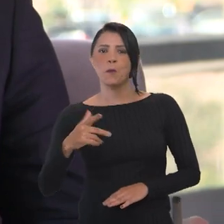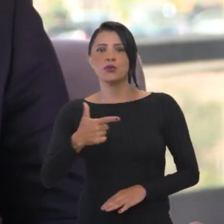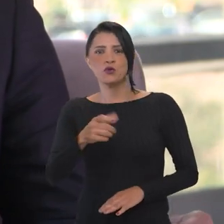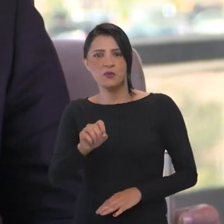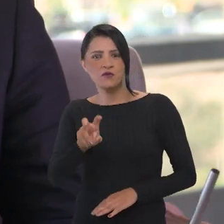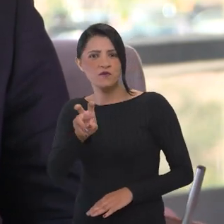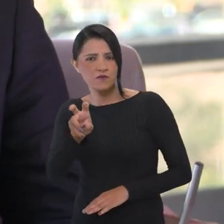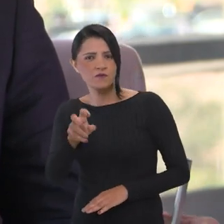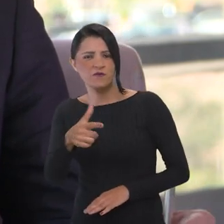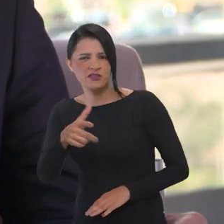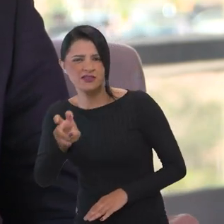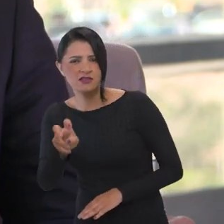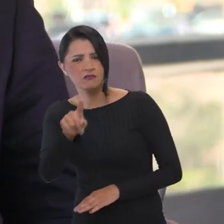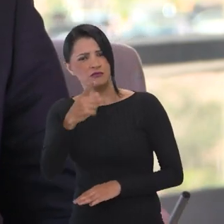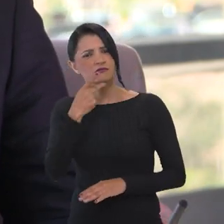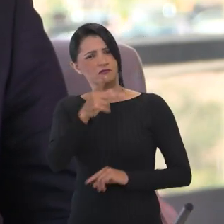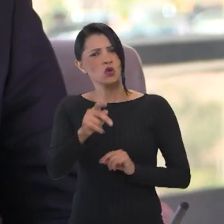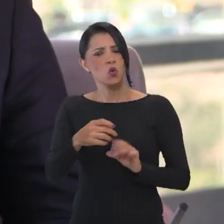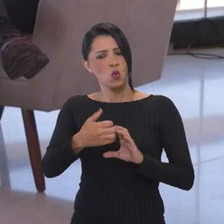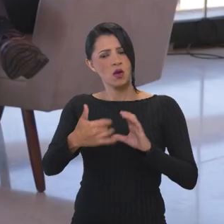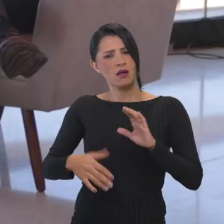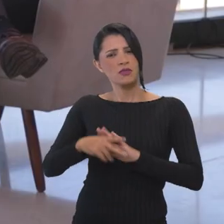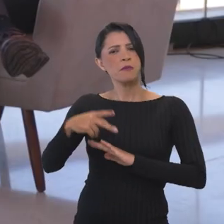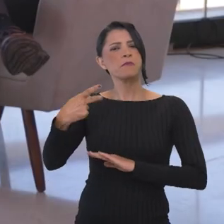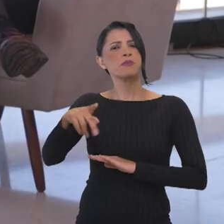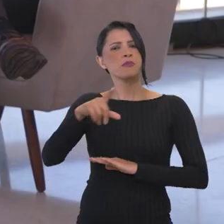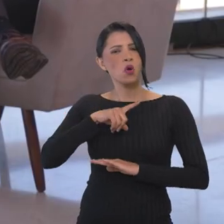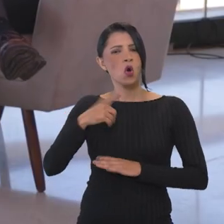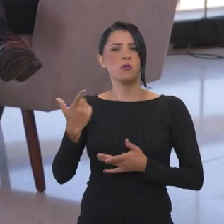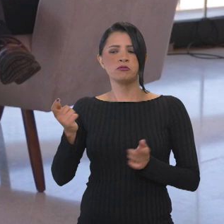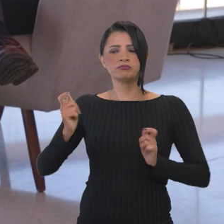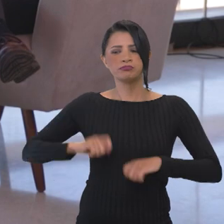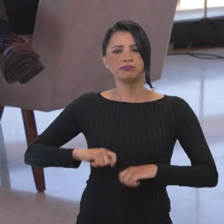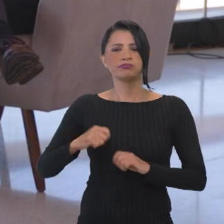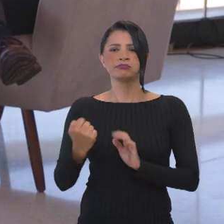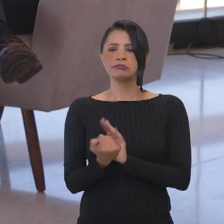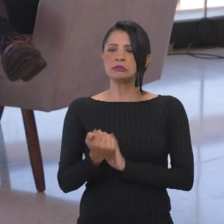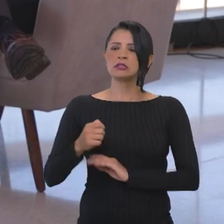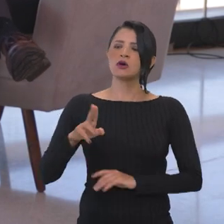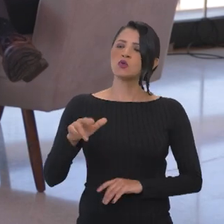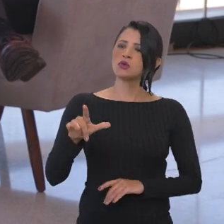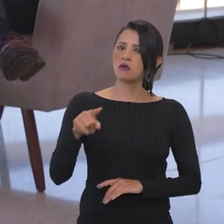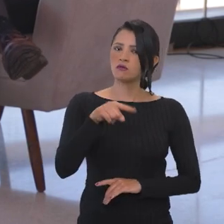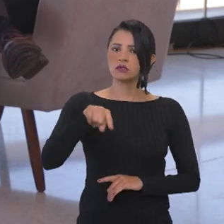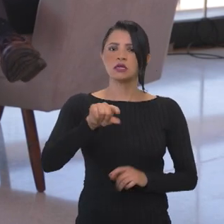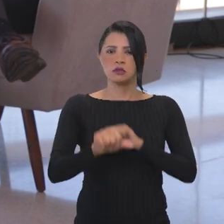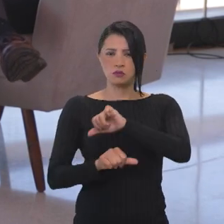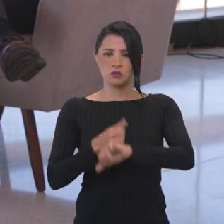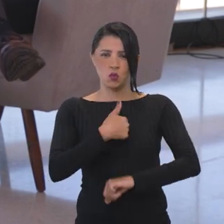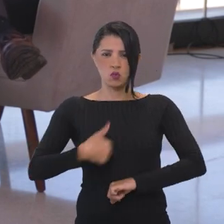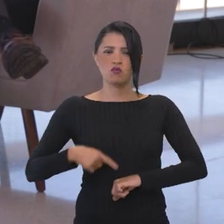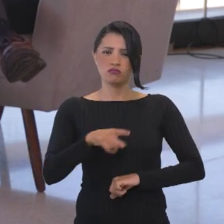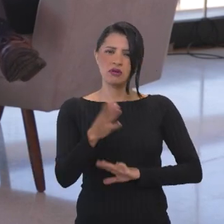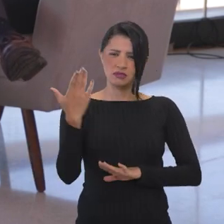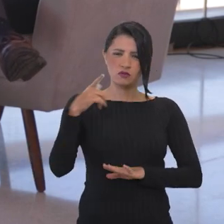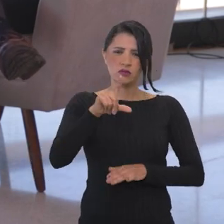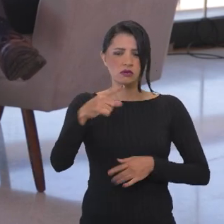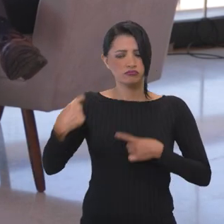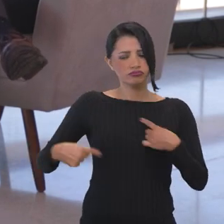e a senhora falou da questão do caráter social do patrimônio da União, que é uma coisa que vocês discutiram na transição também.